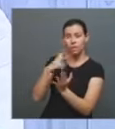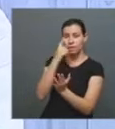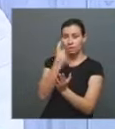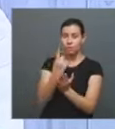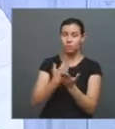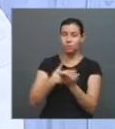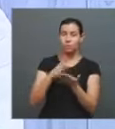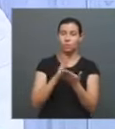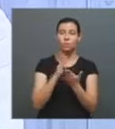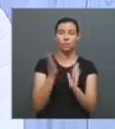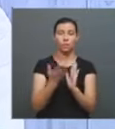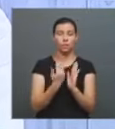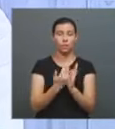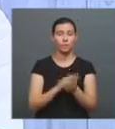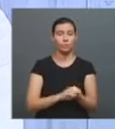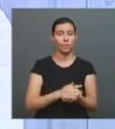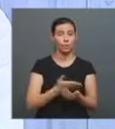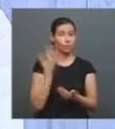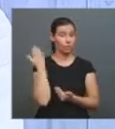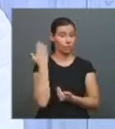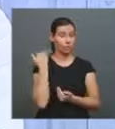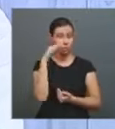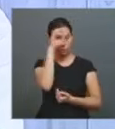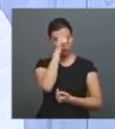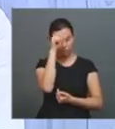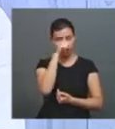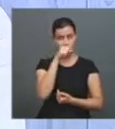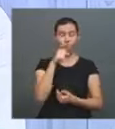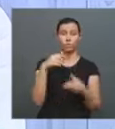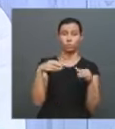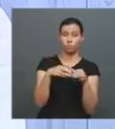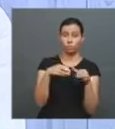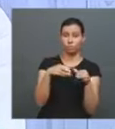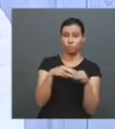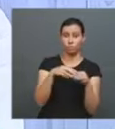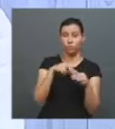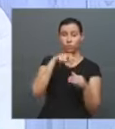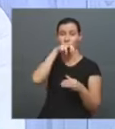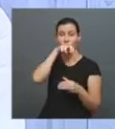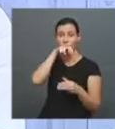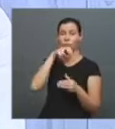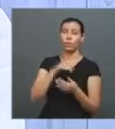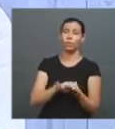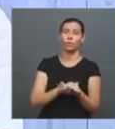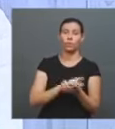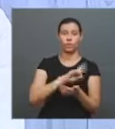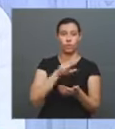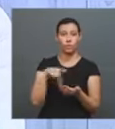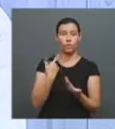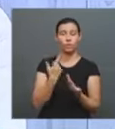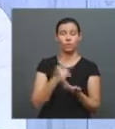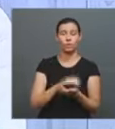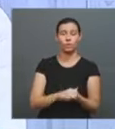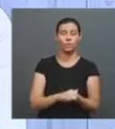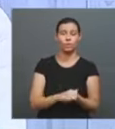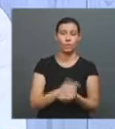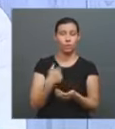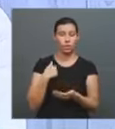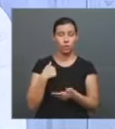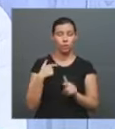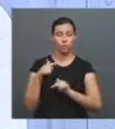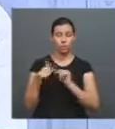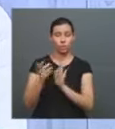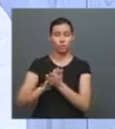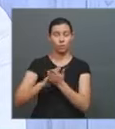de fadas, essas coisas, e muita gente começou a ler com Harry Potter. Na época que saiu o último livro, eu me lembro porque eu trabalho com tradução também,